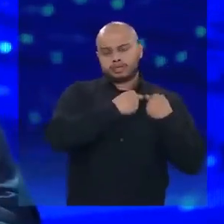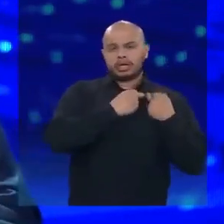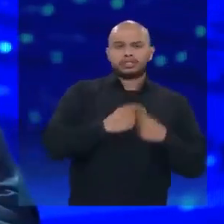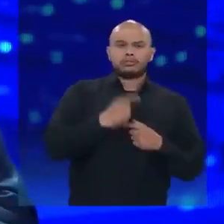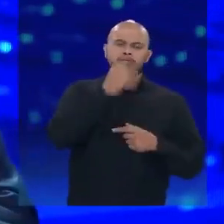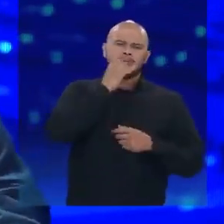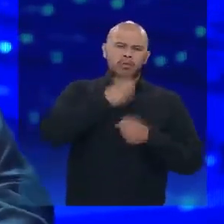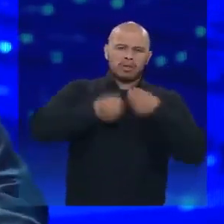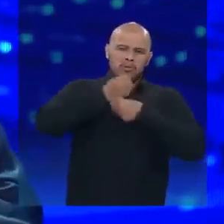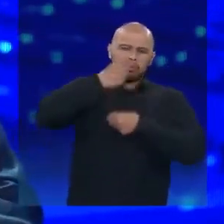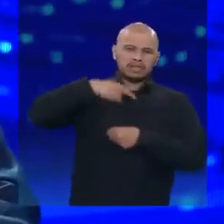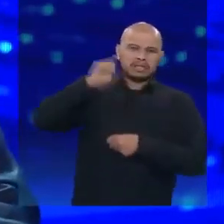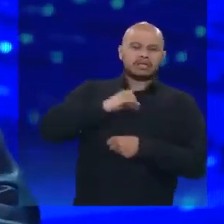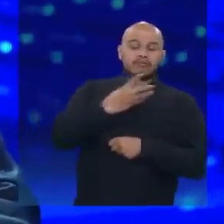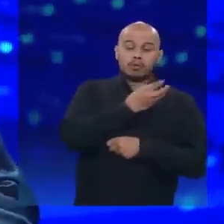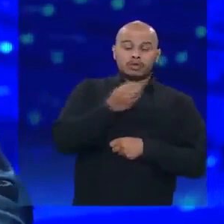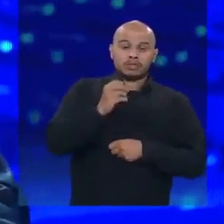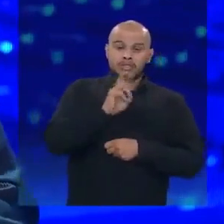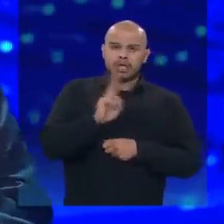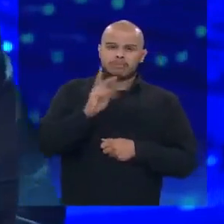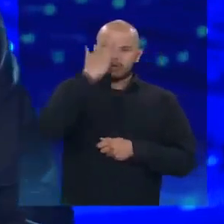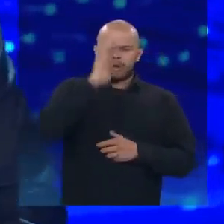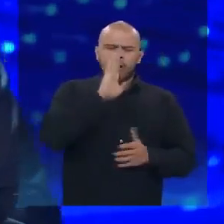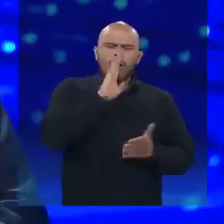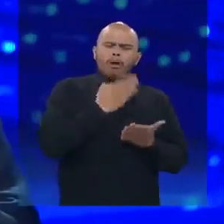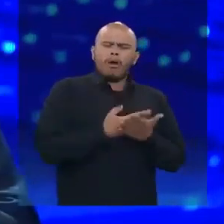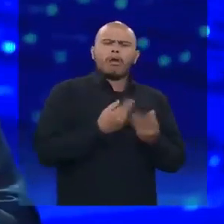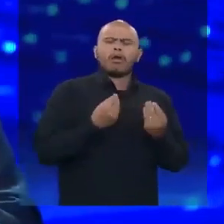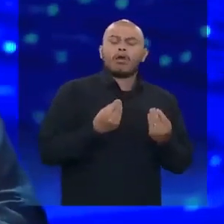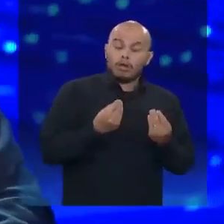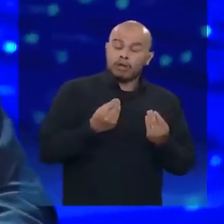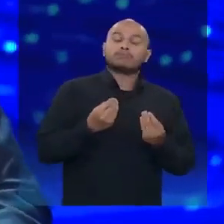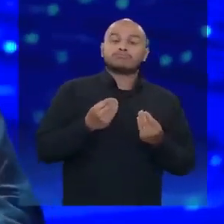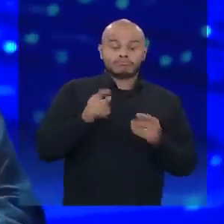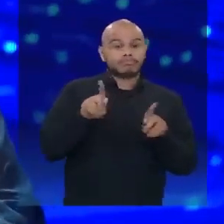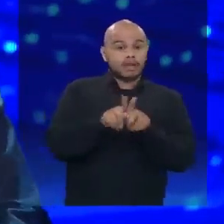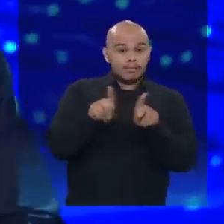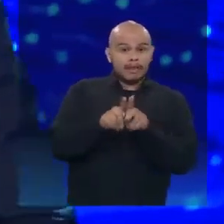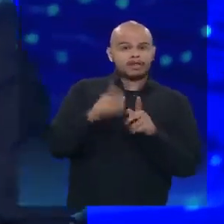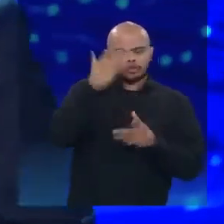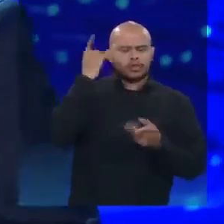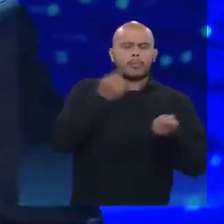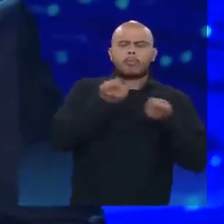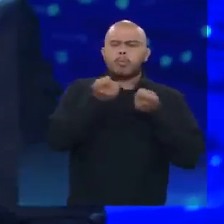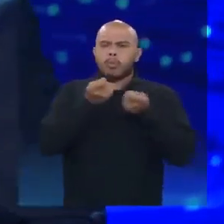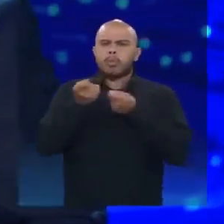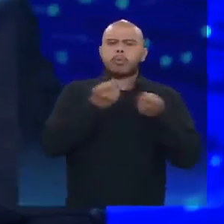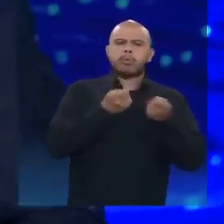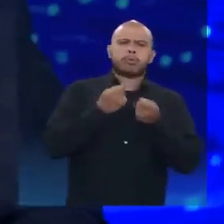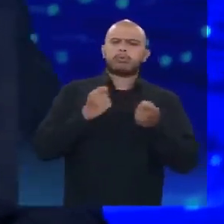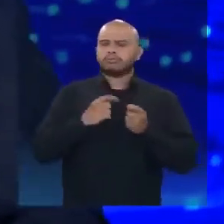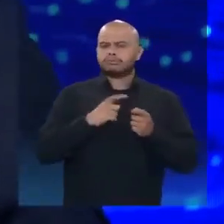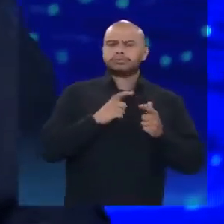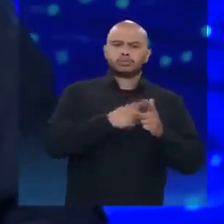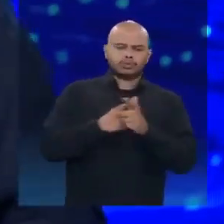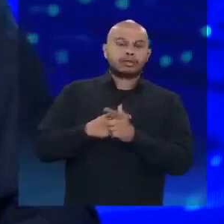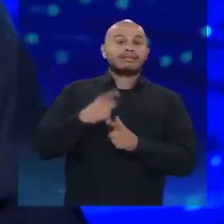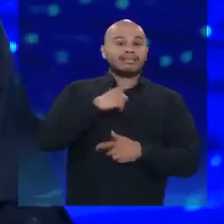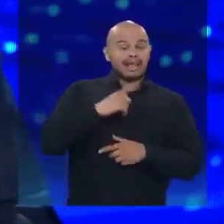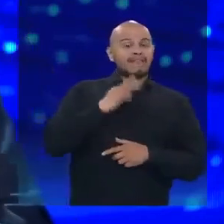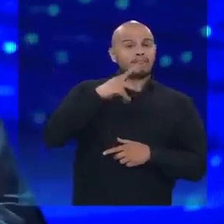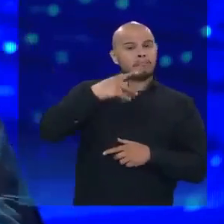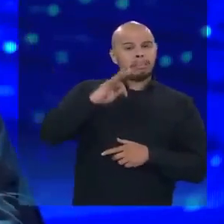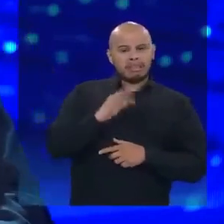nós passamos R 400,00, ninguém acreditava. Nós conseguimos renegociar os precatórios, contra o voto do PT na